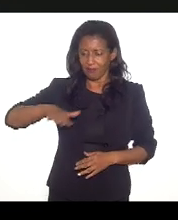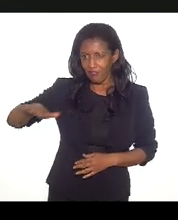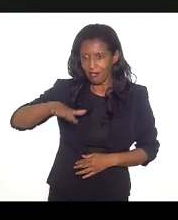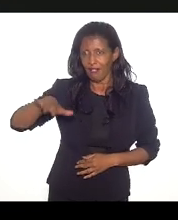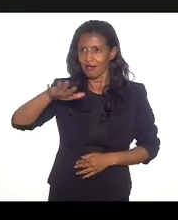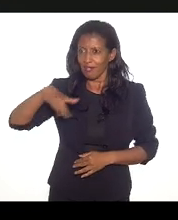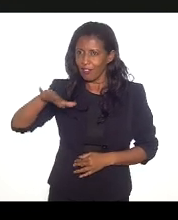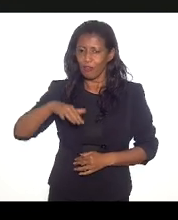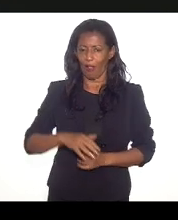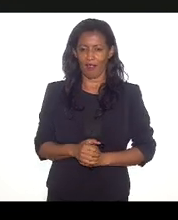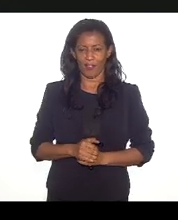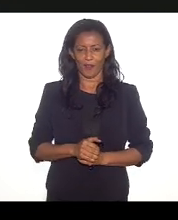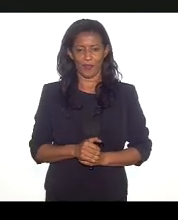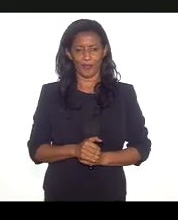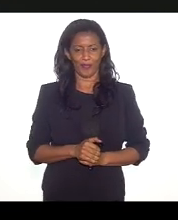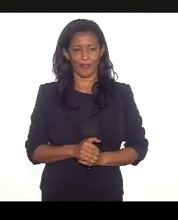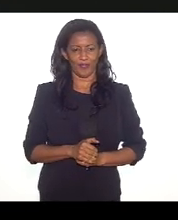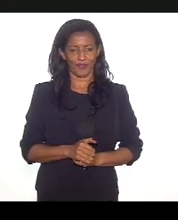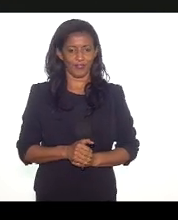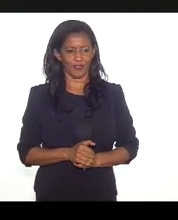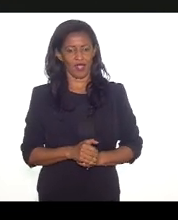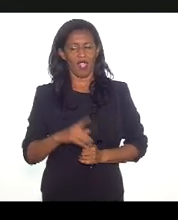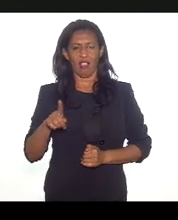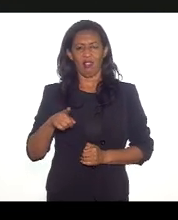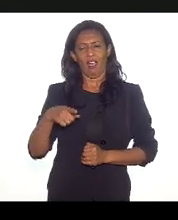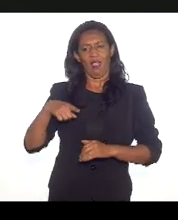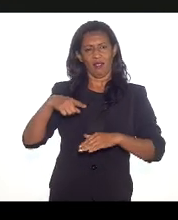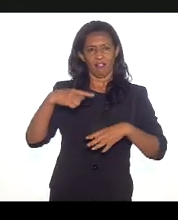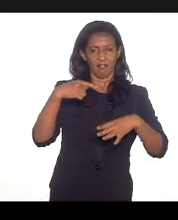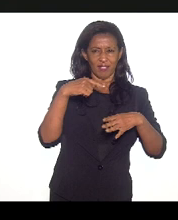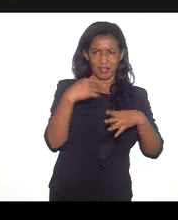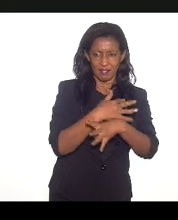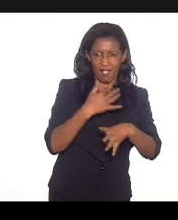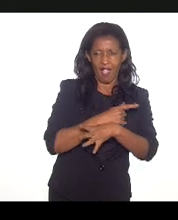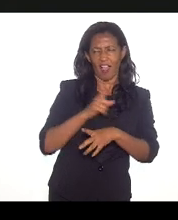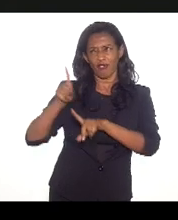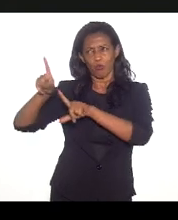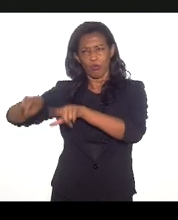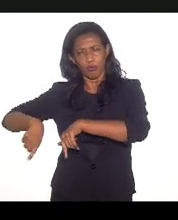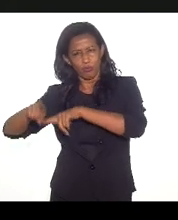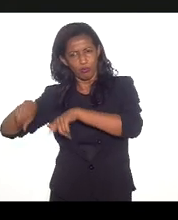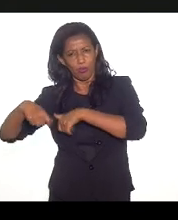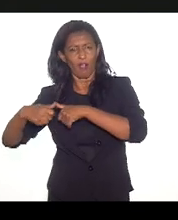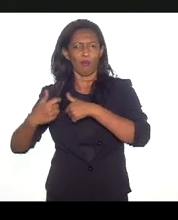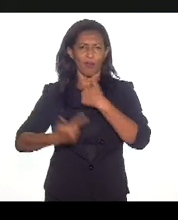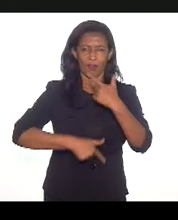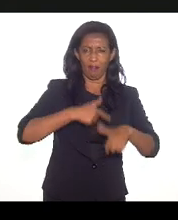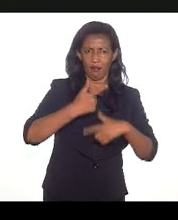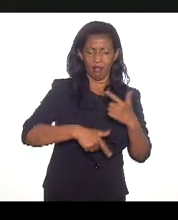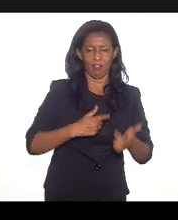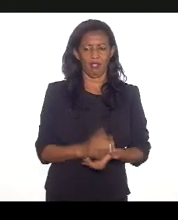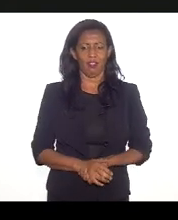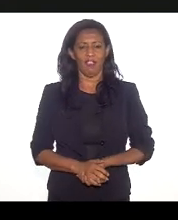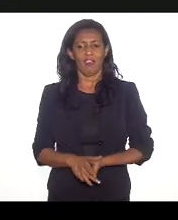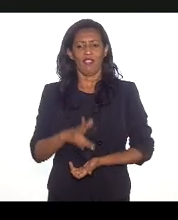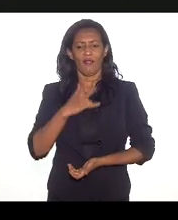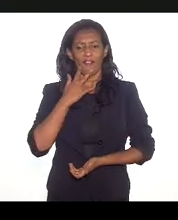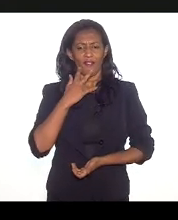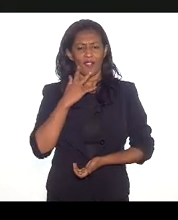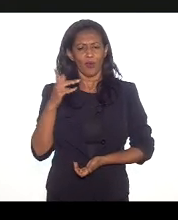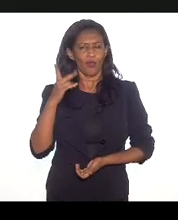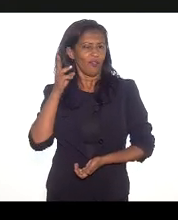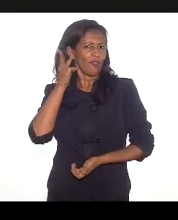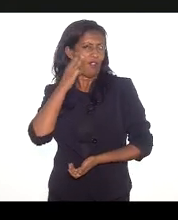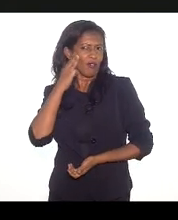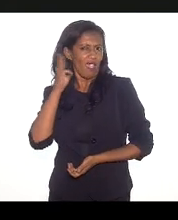território. Discutir o território metropolitano, do interior, botar em funcionamento, o Valdeck participou muito da criação da Câmara Metropolitana,